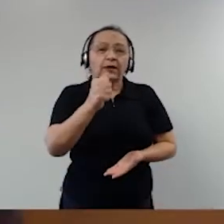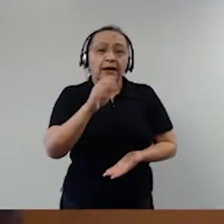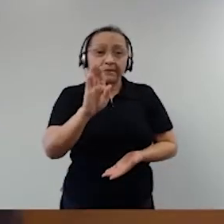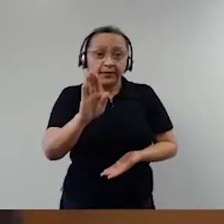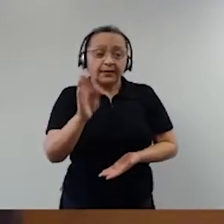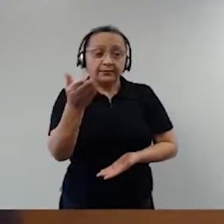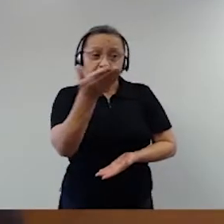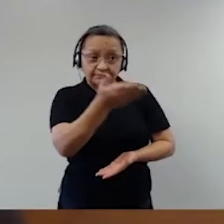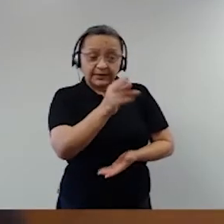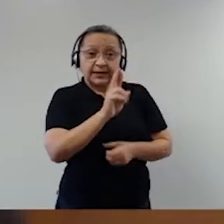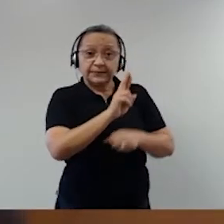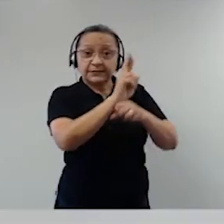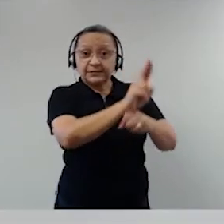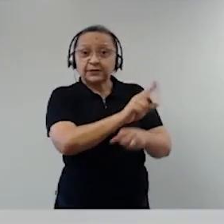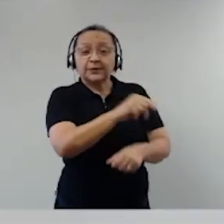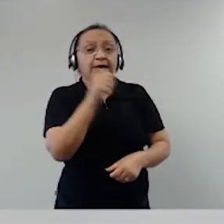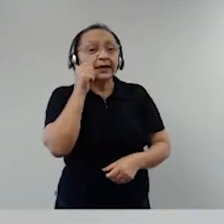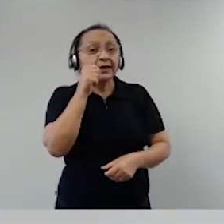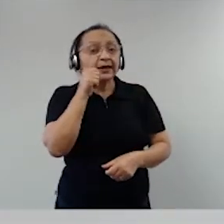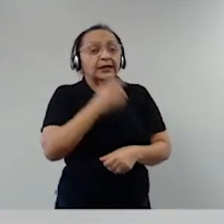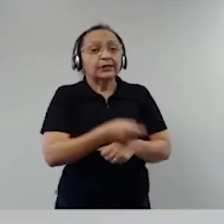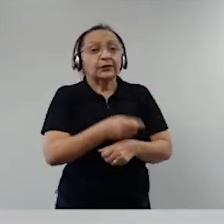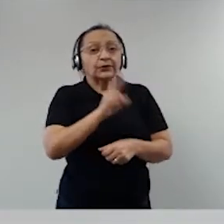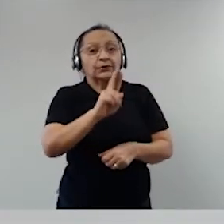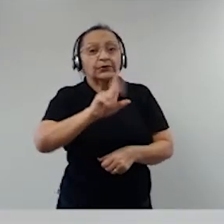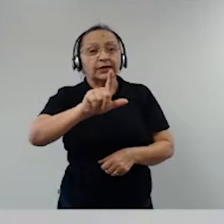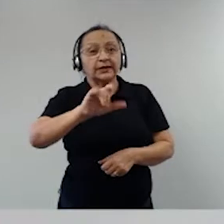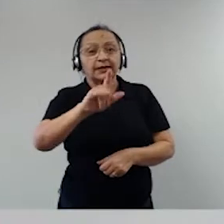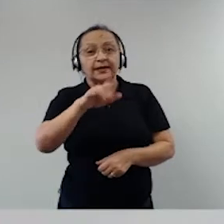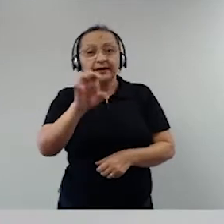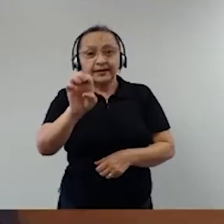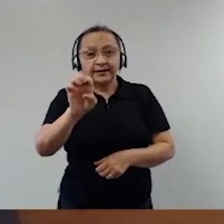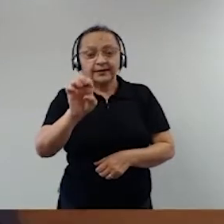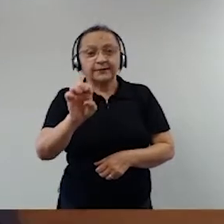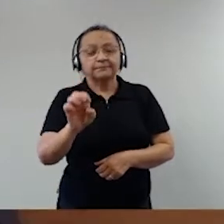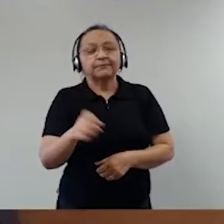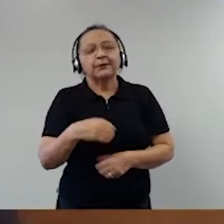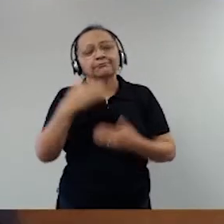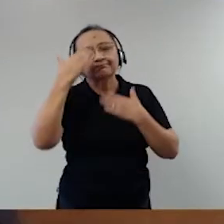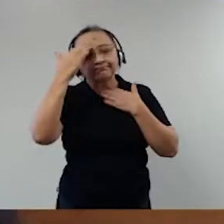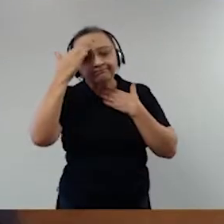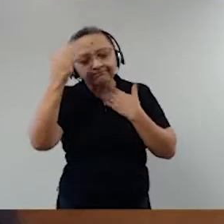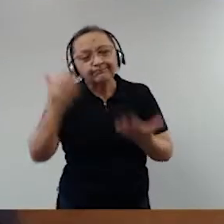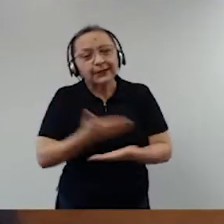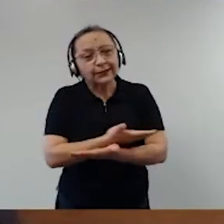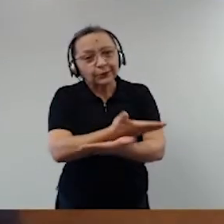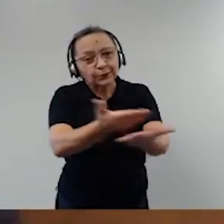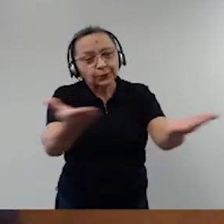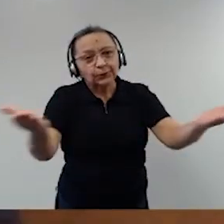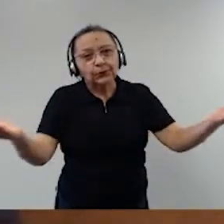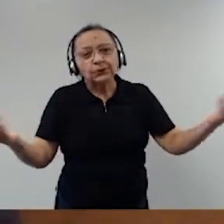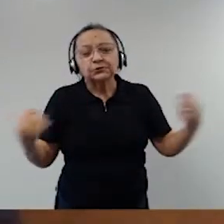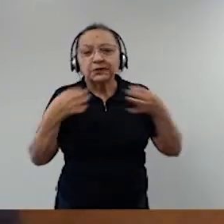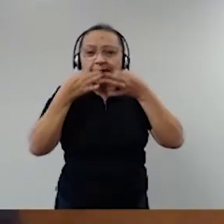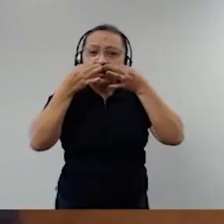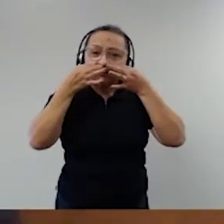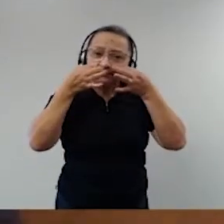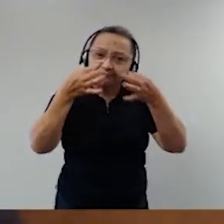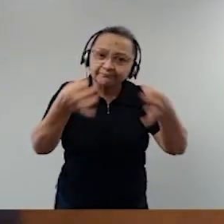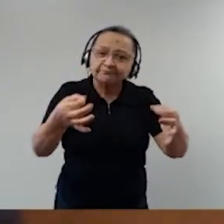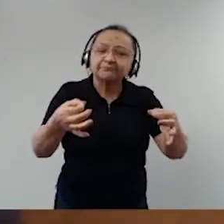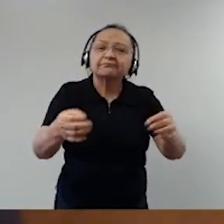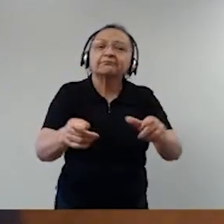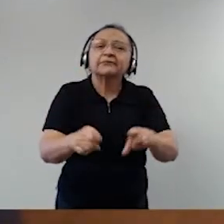moderadora, doutora Liliane Saraiva. Agradeço a todos pela audiência. Queria